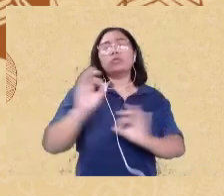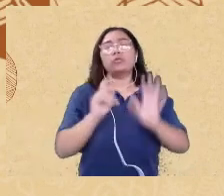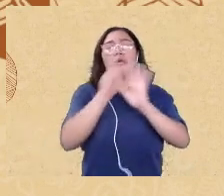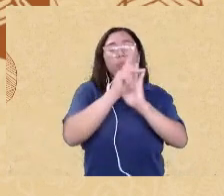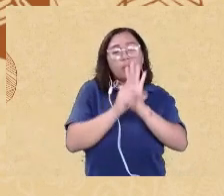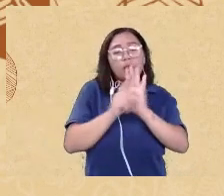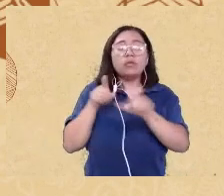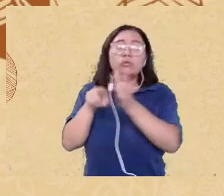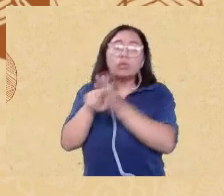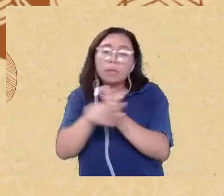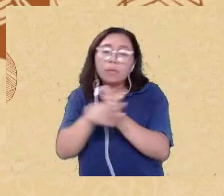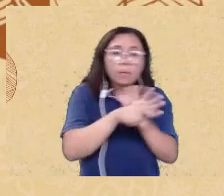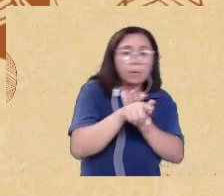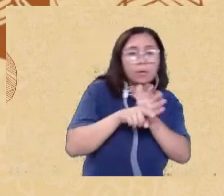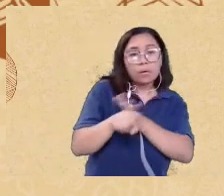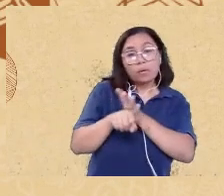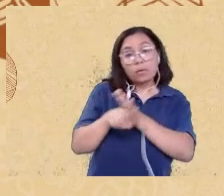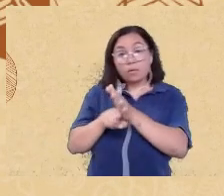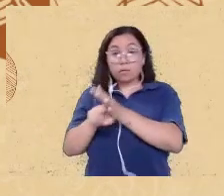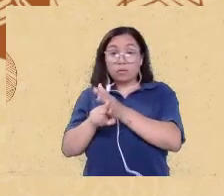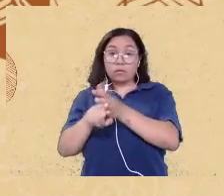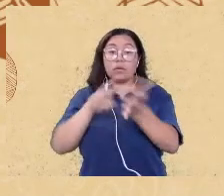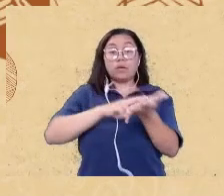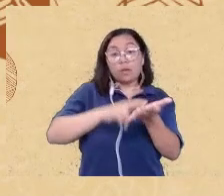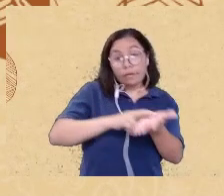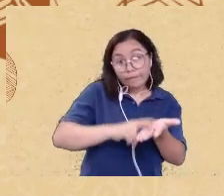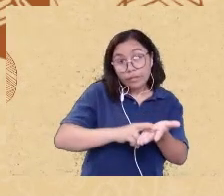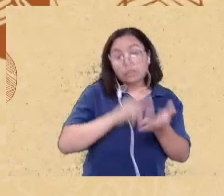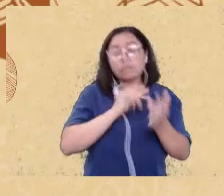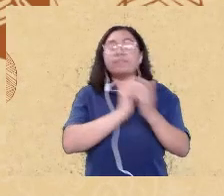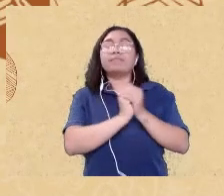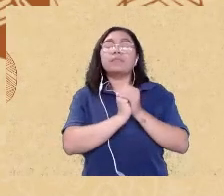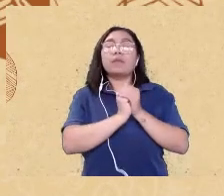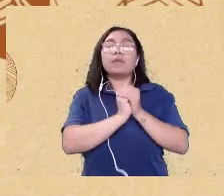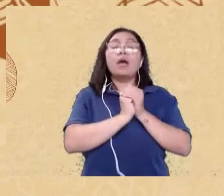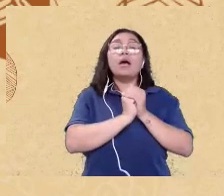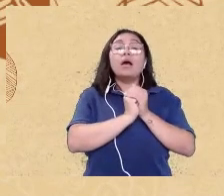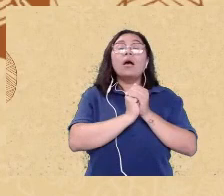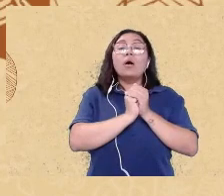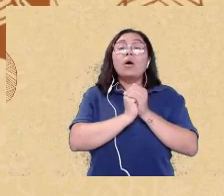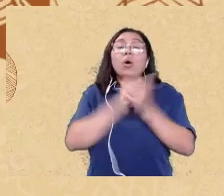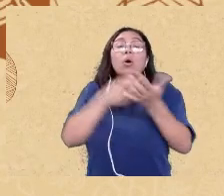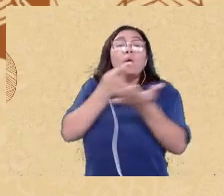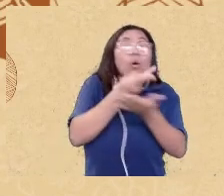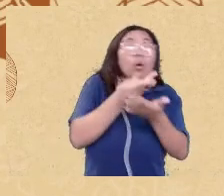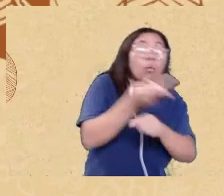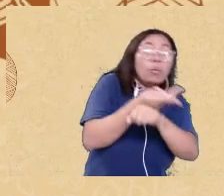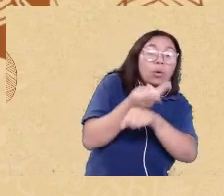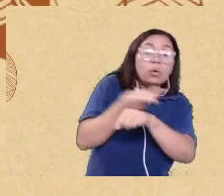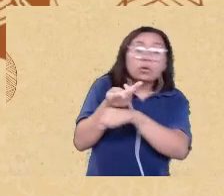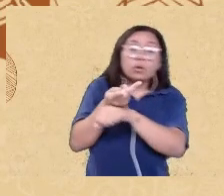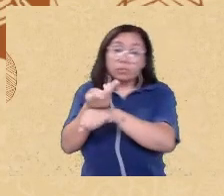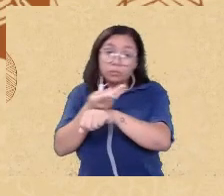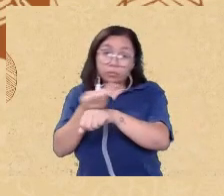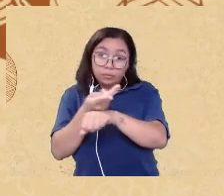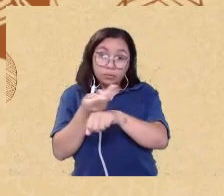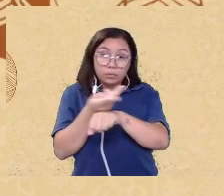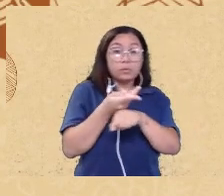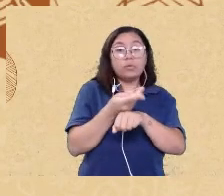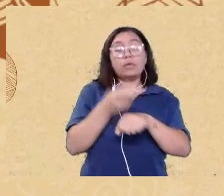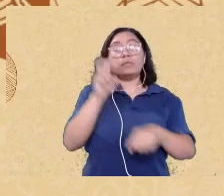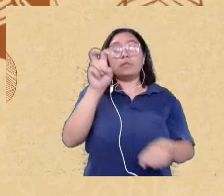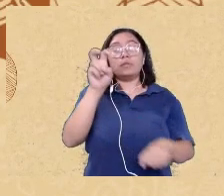e realimentando o material nós buscamos segundo os critérios estabelecidos pelo IBGE por cinco